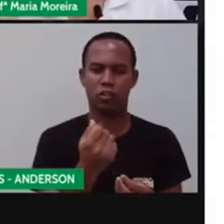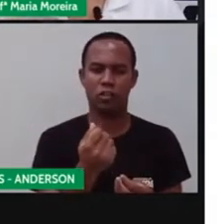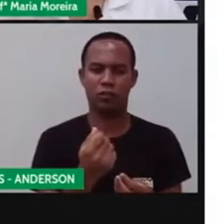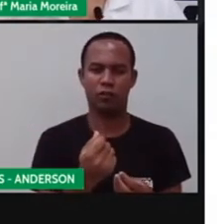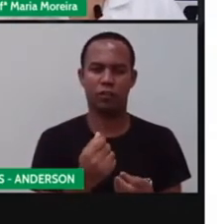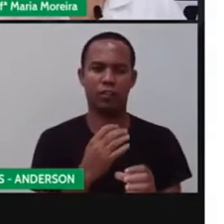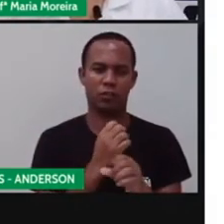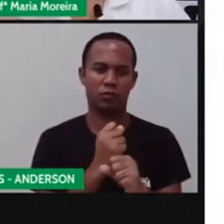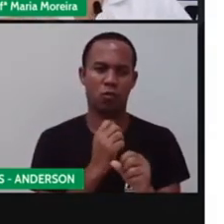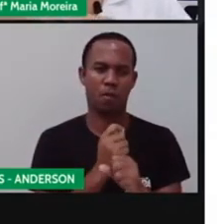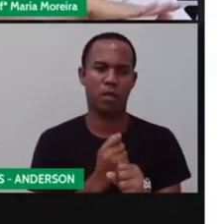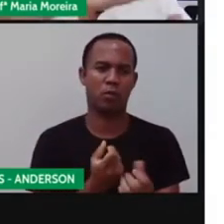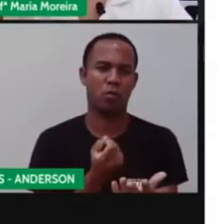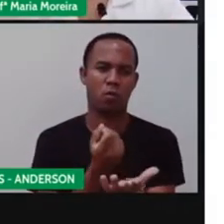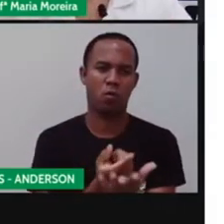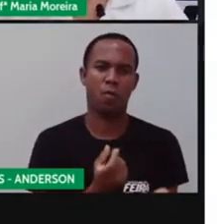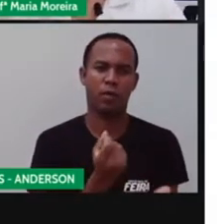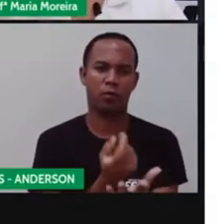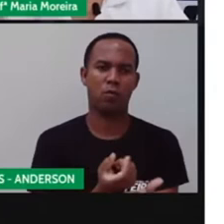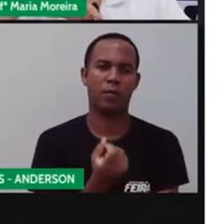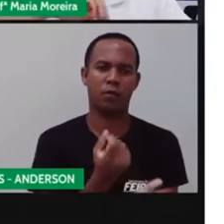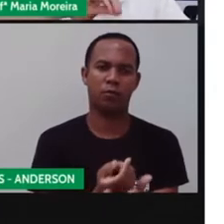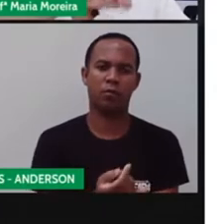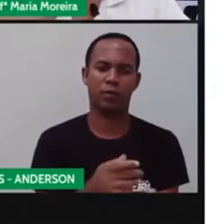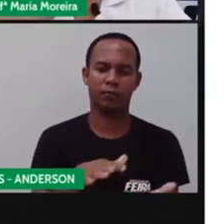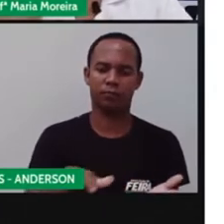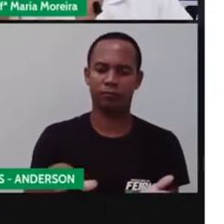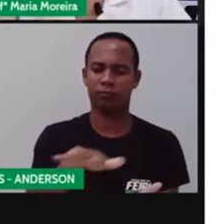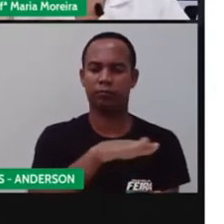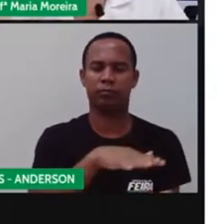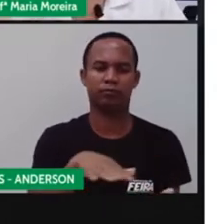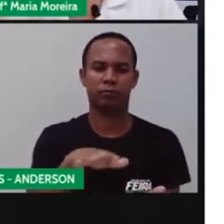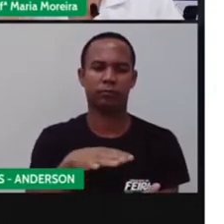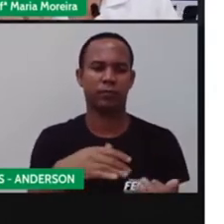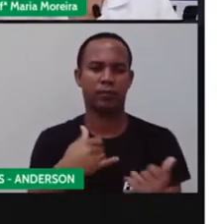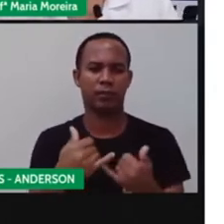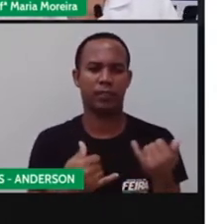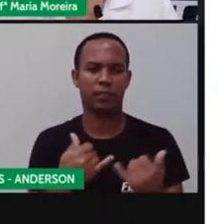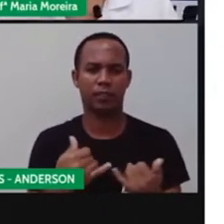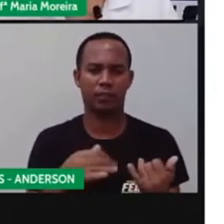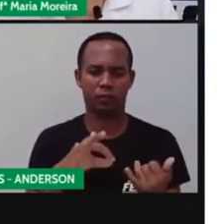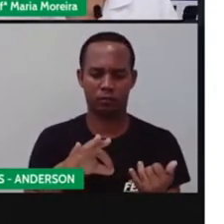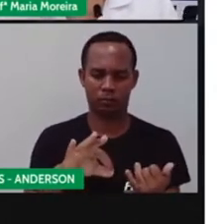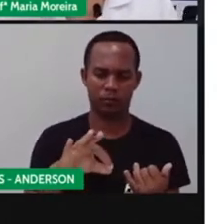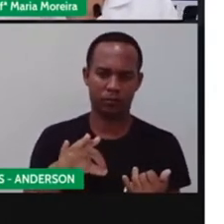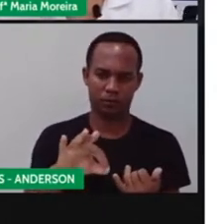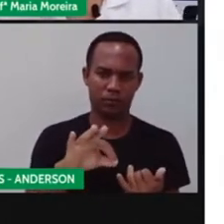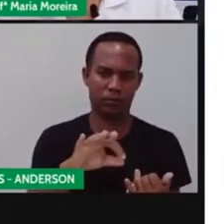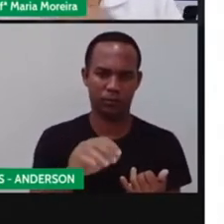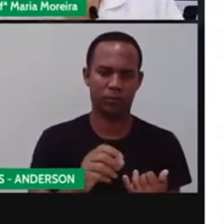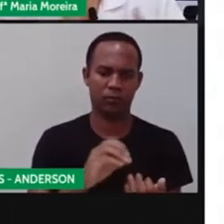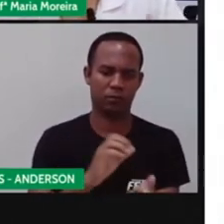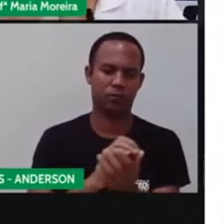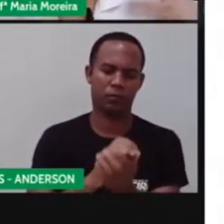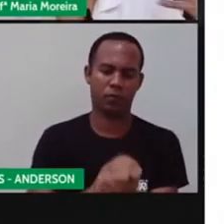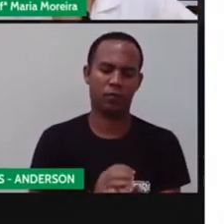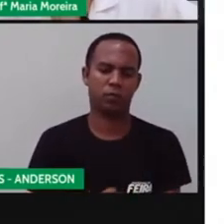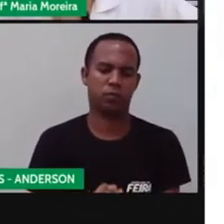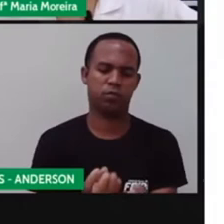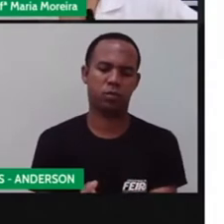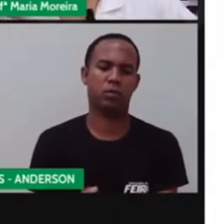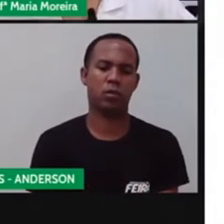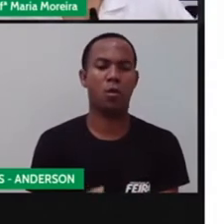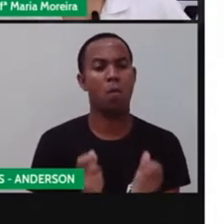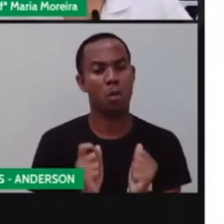vai fazendo compras. É um jogo de tabuleiro, né? É um jogo que você vai mexendo os pinhinhos e usando o dado. E aí você pode comprar